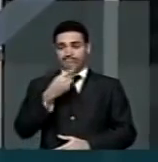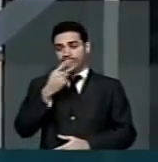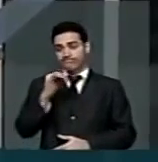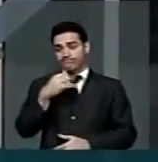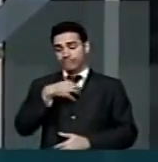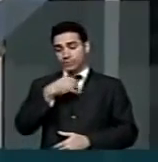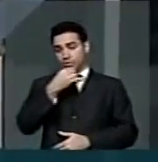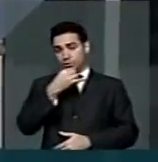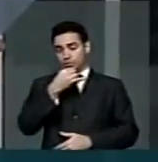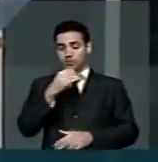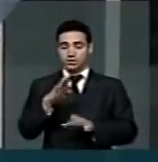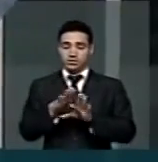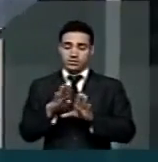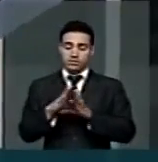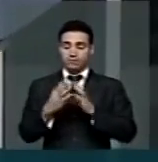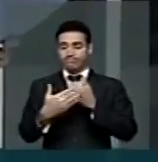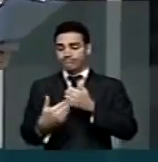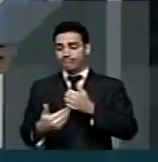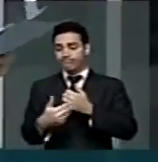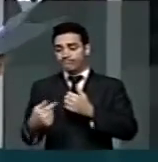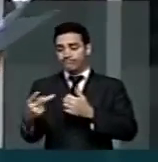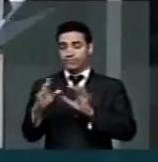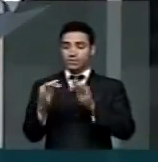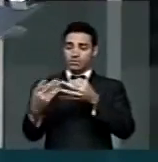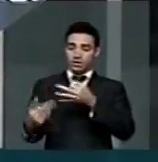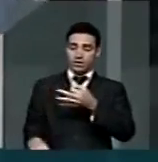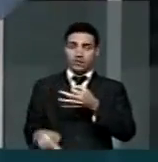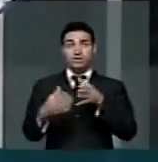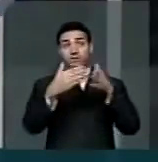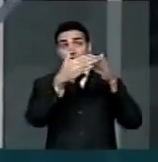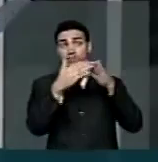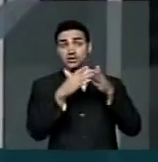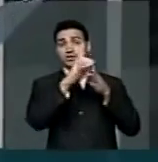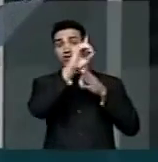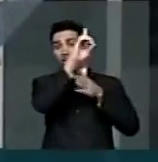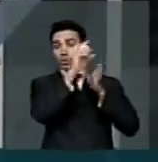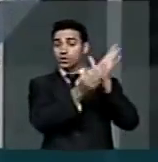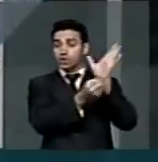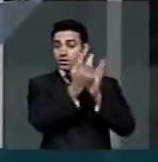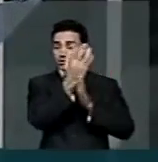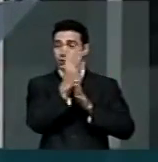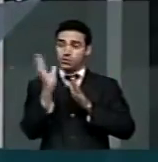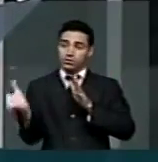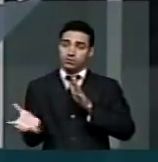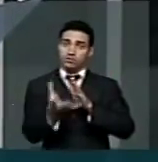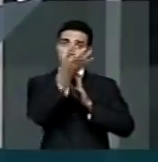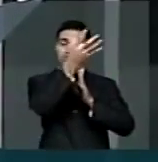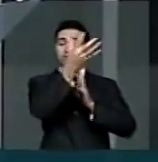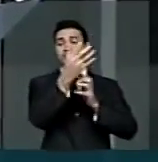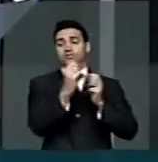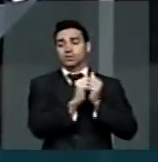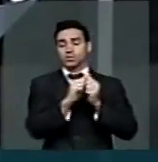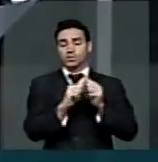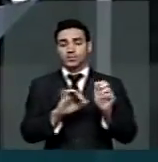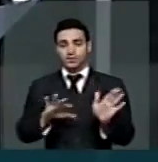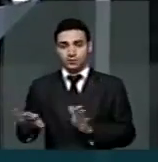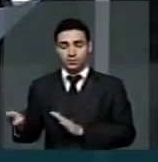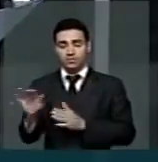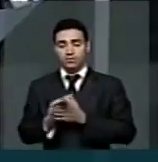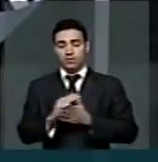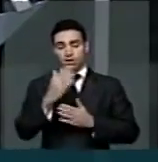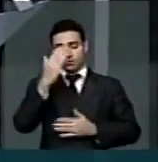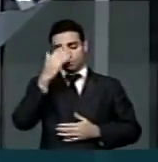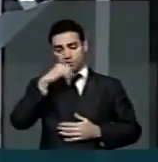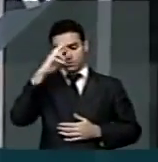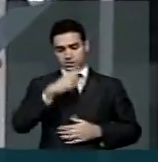e as nossas condolências, rogando ao Criador que o tenha na Santa Glória. Senhor Presidente, senhores e senhores